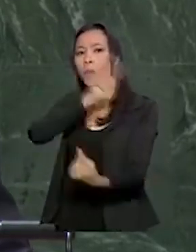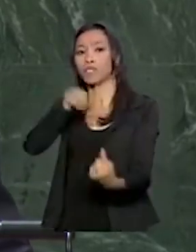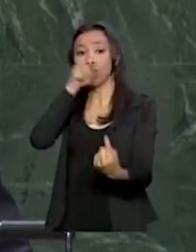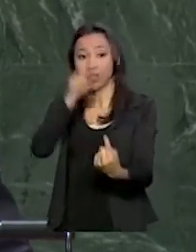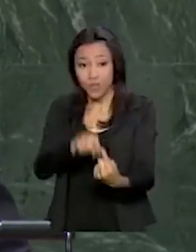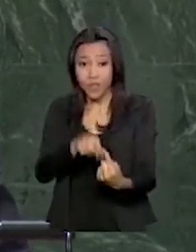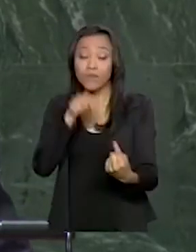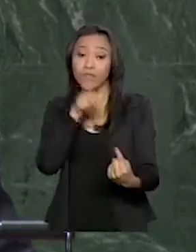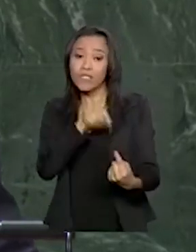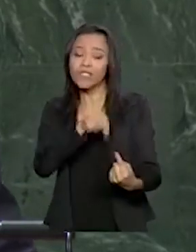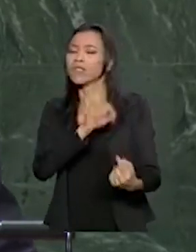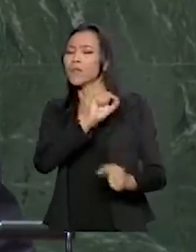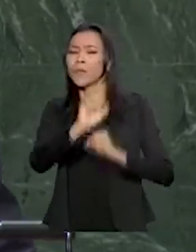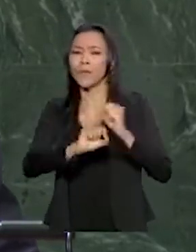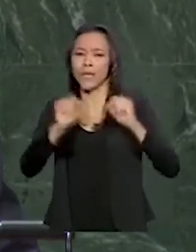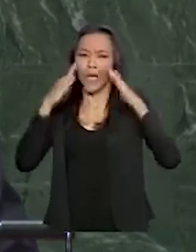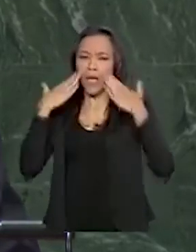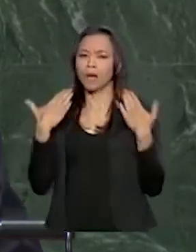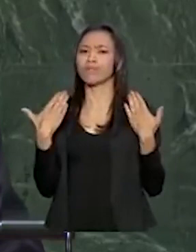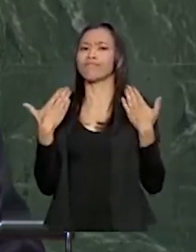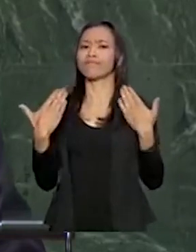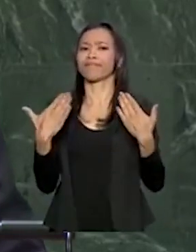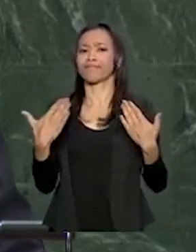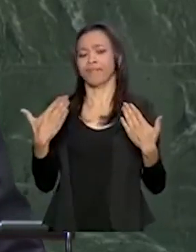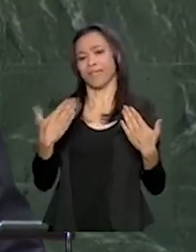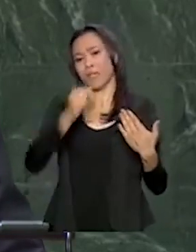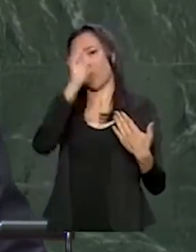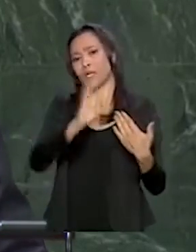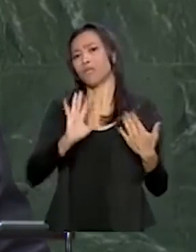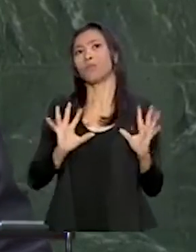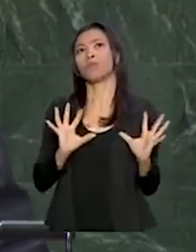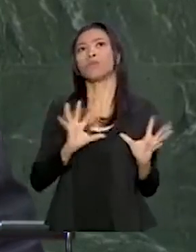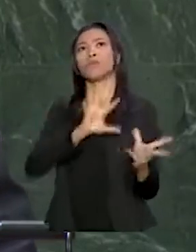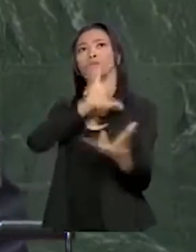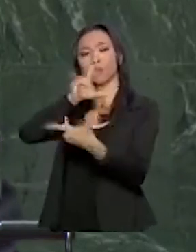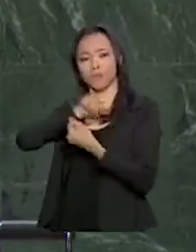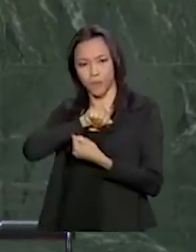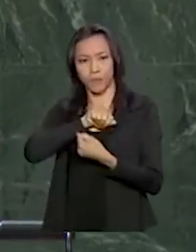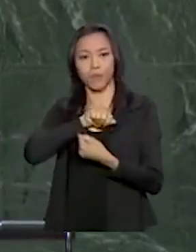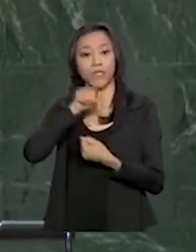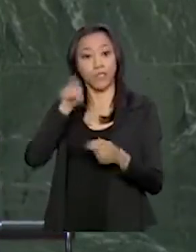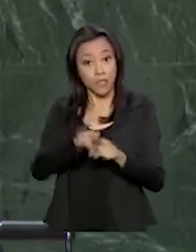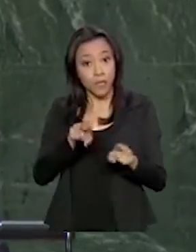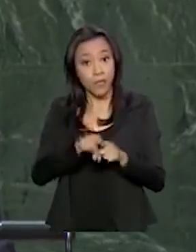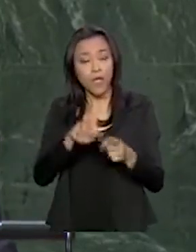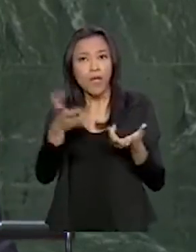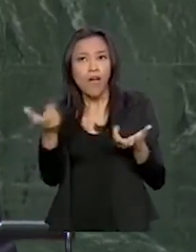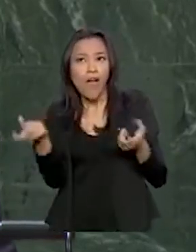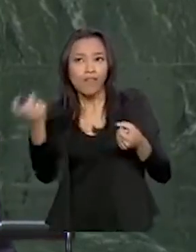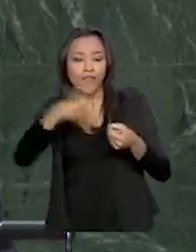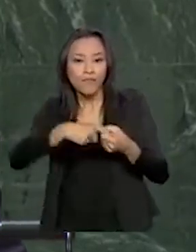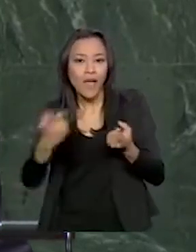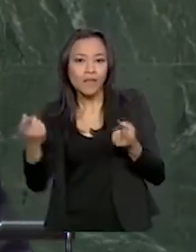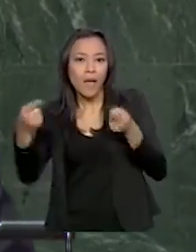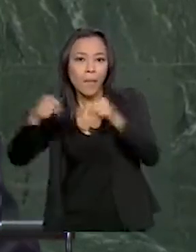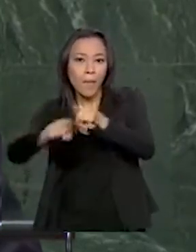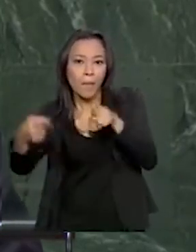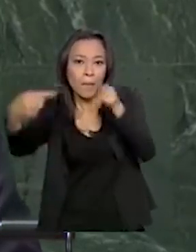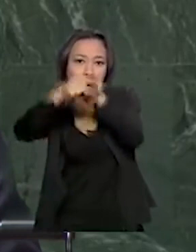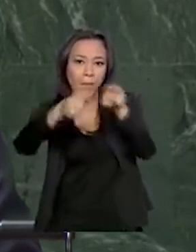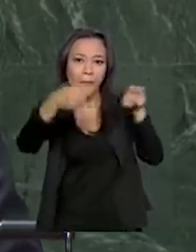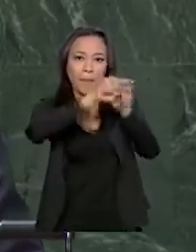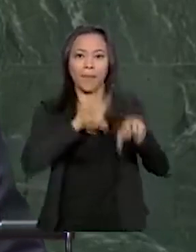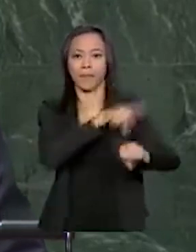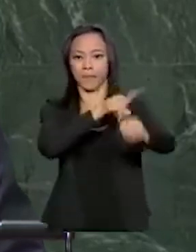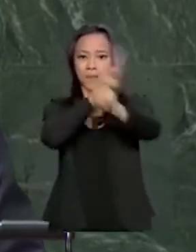do Brasil no cenário mundial e retomar as relações com importantes parceiros.